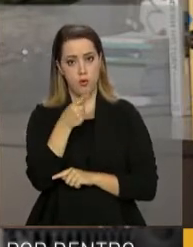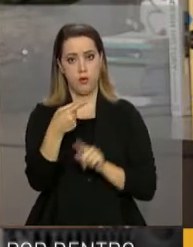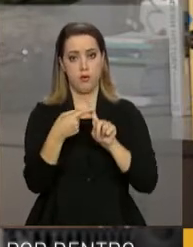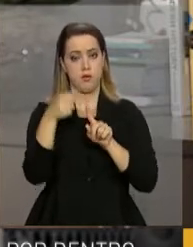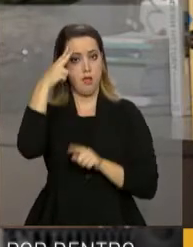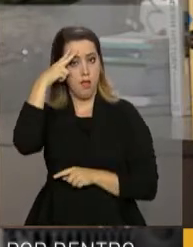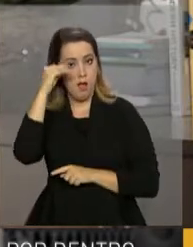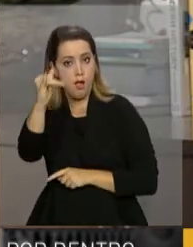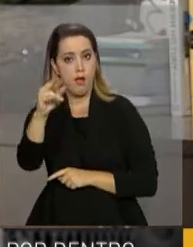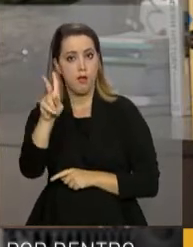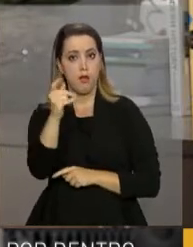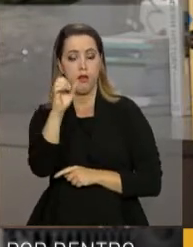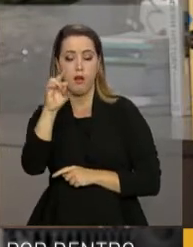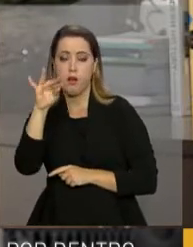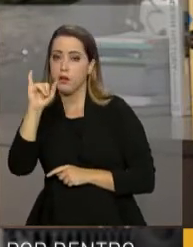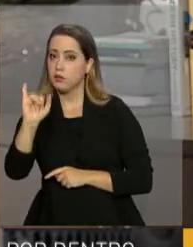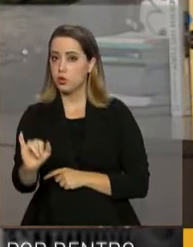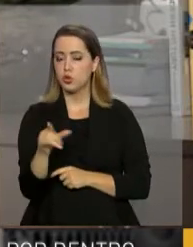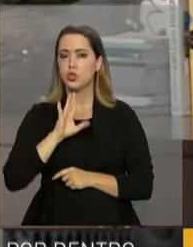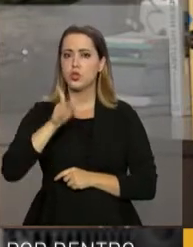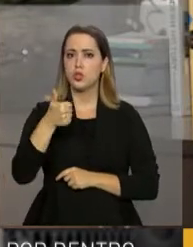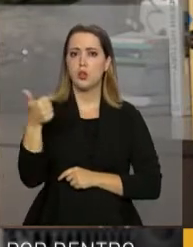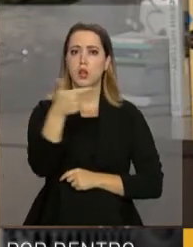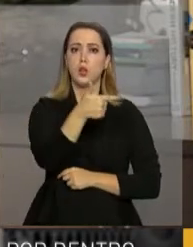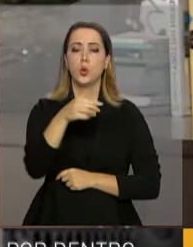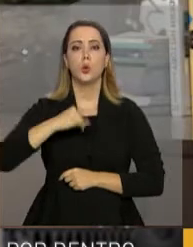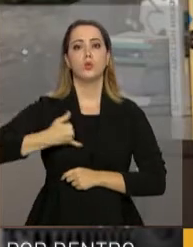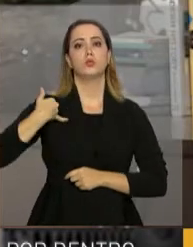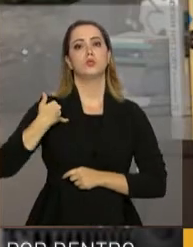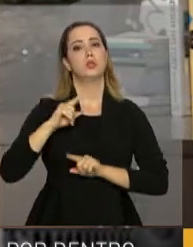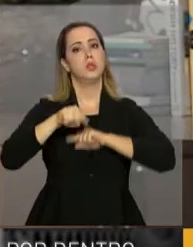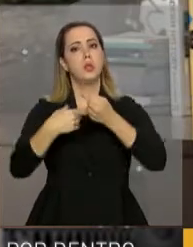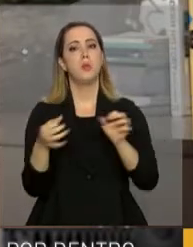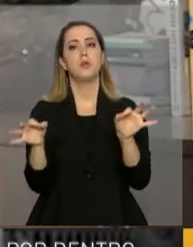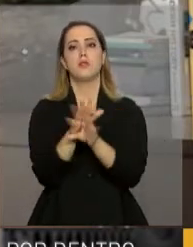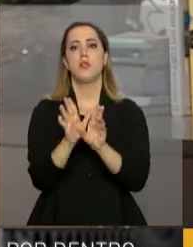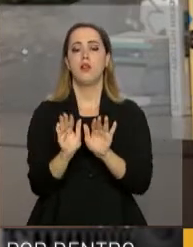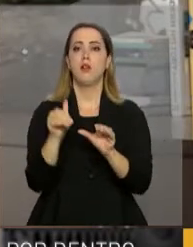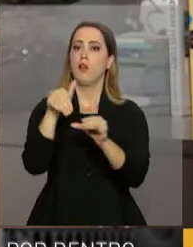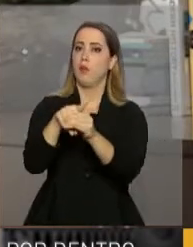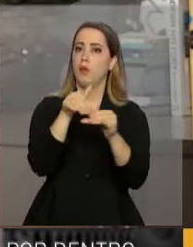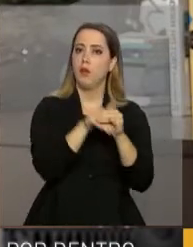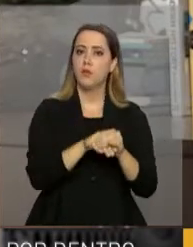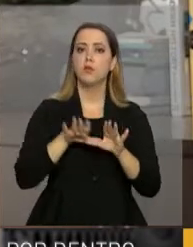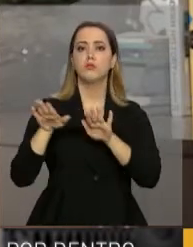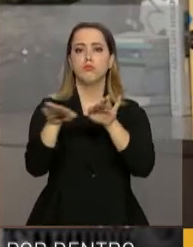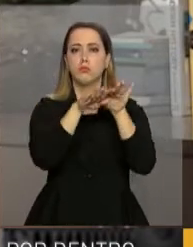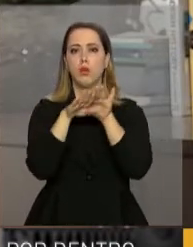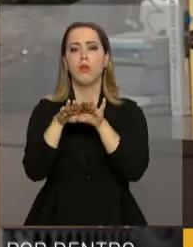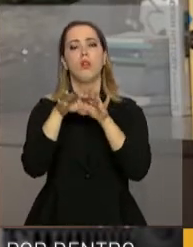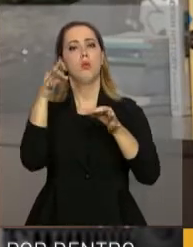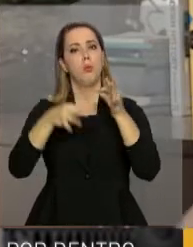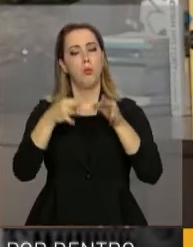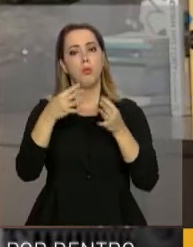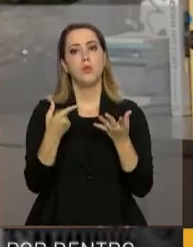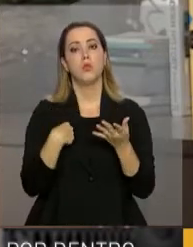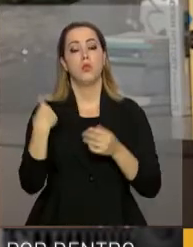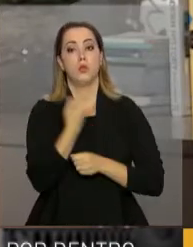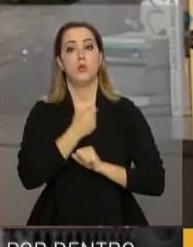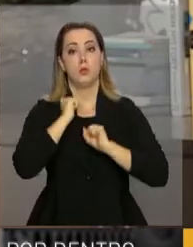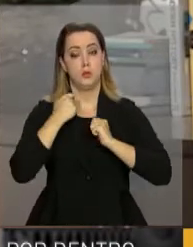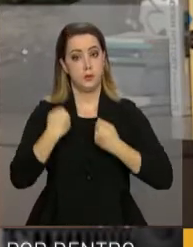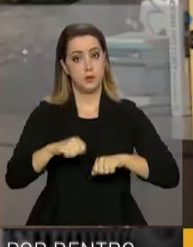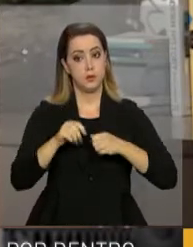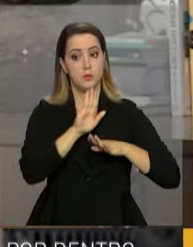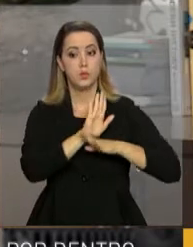nós estamos lá há 12 anos. E no meu modo de entender, vencidas as eleições, reconquistada a estabilidade, é hora de atendermos a outros